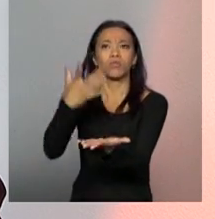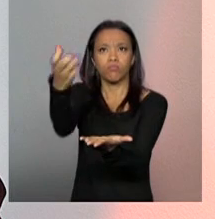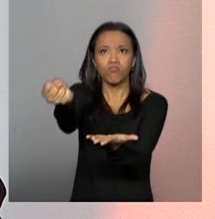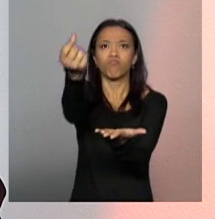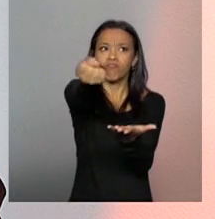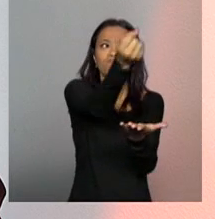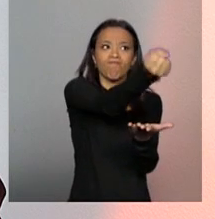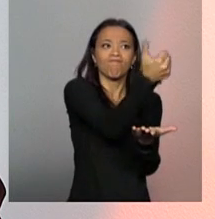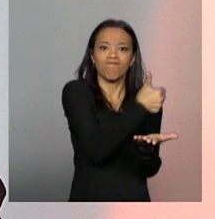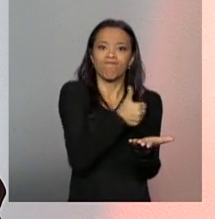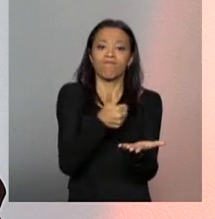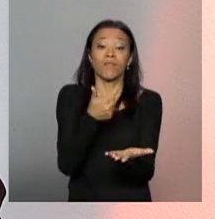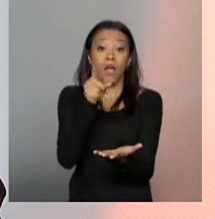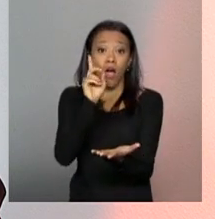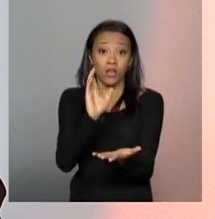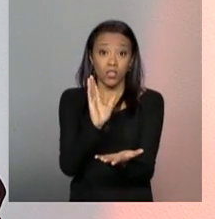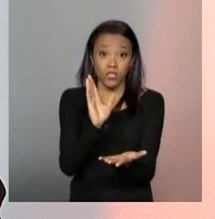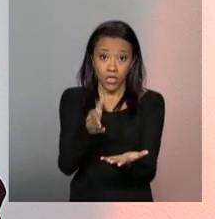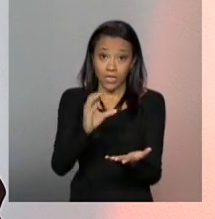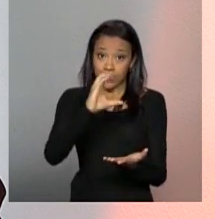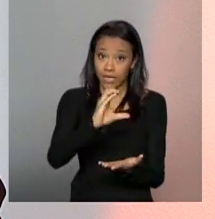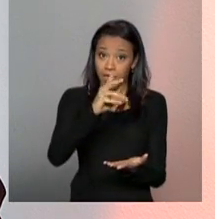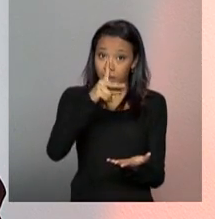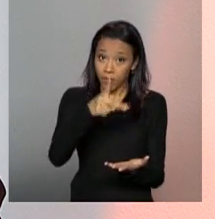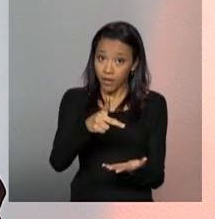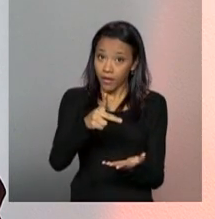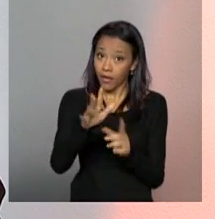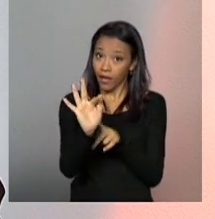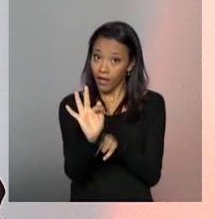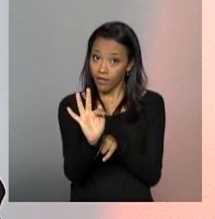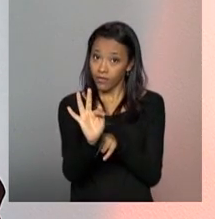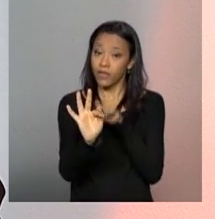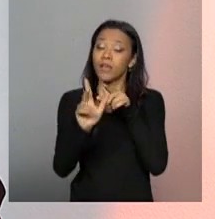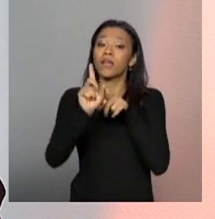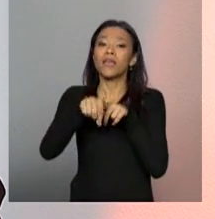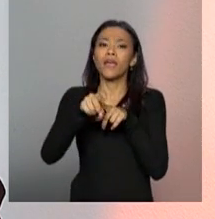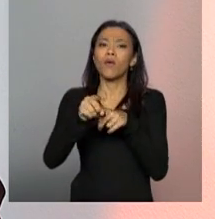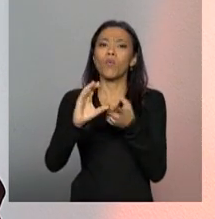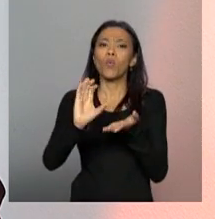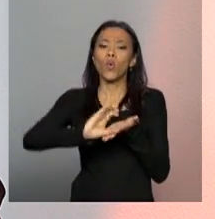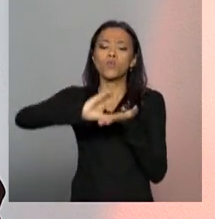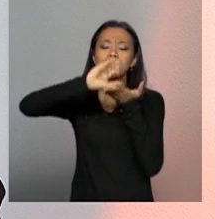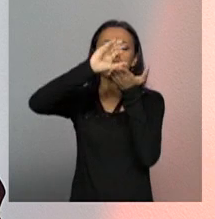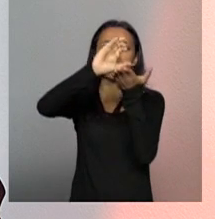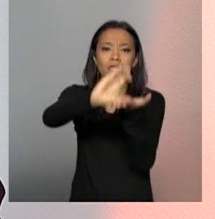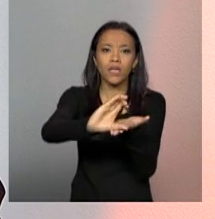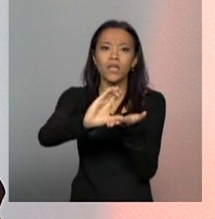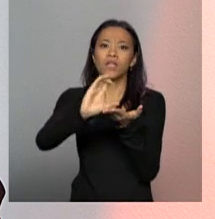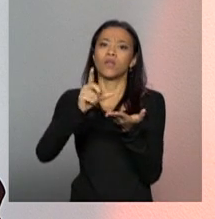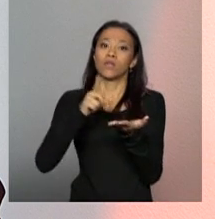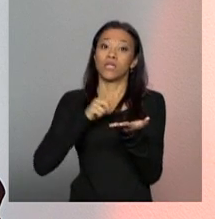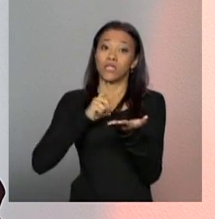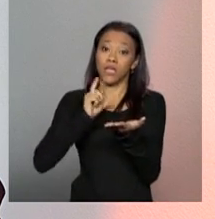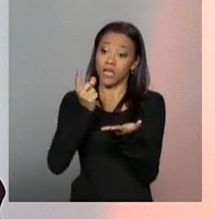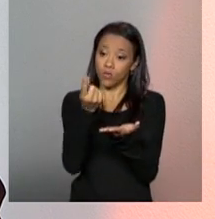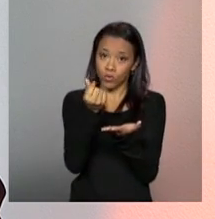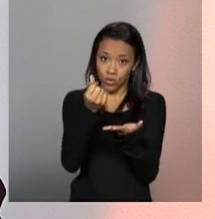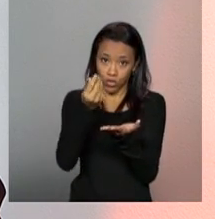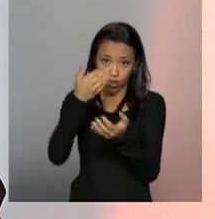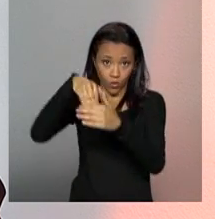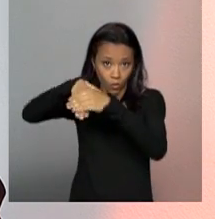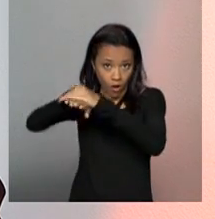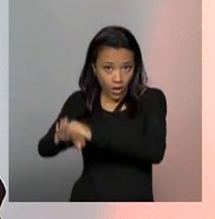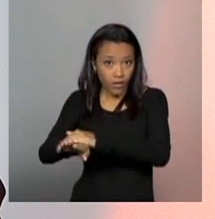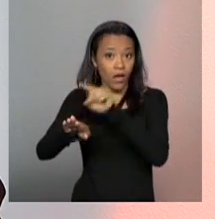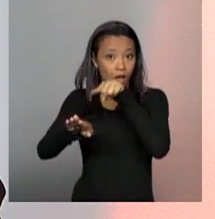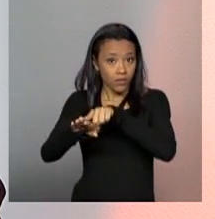aquilo que a gente chama de CPF, Conselho, Plano e Fundo, para que o estado e para que o município tivesse adesão à política da assistência social, eles